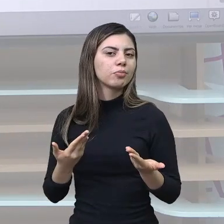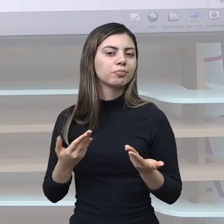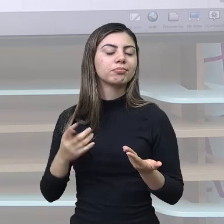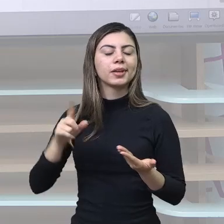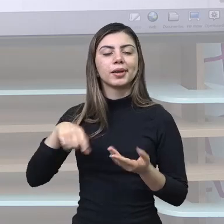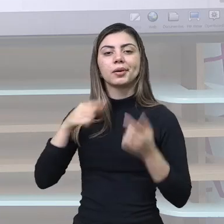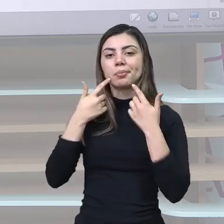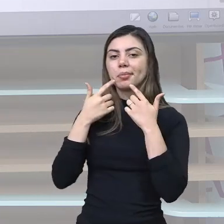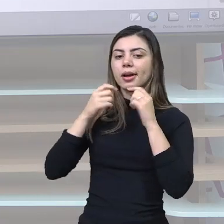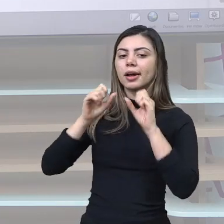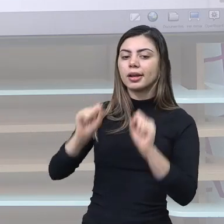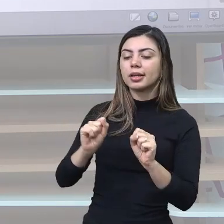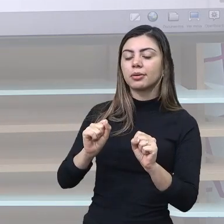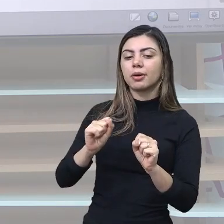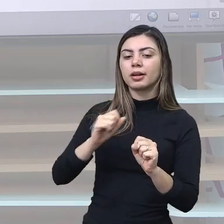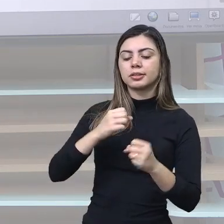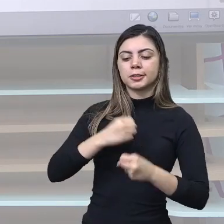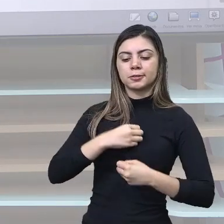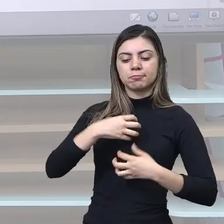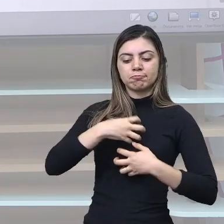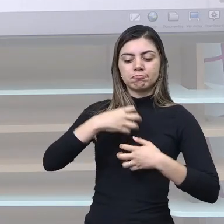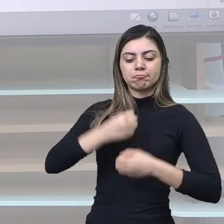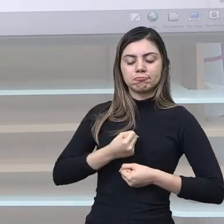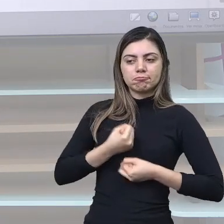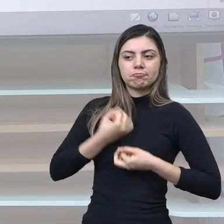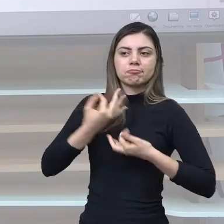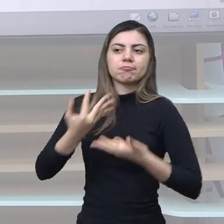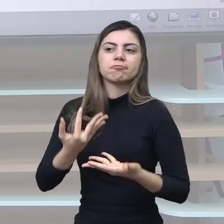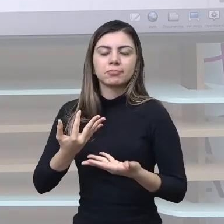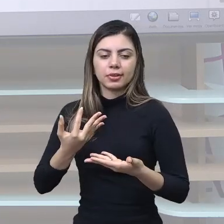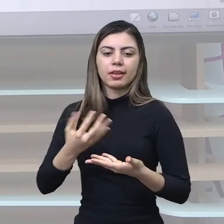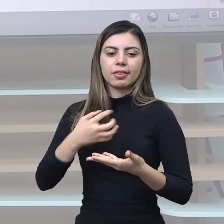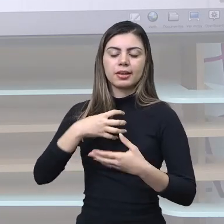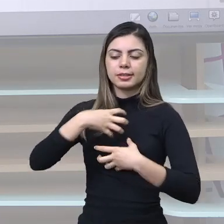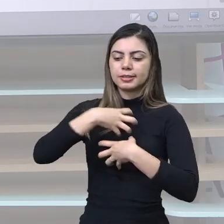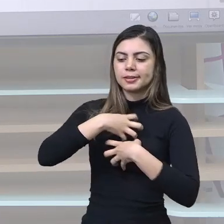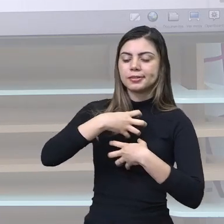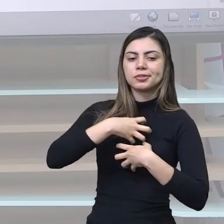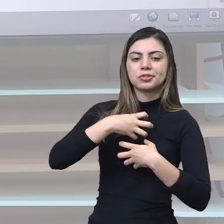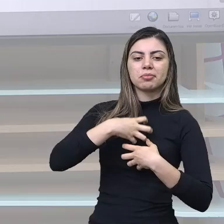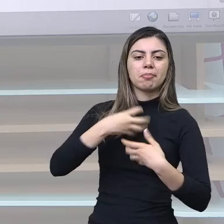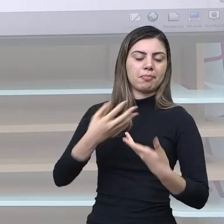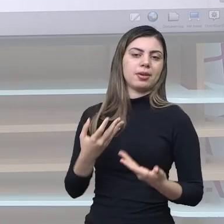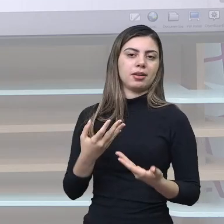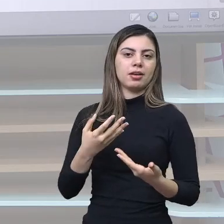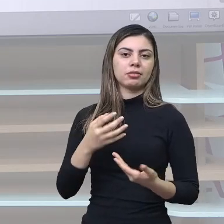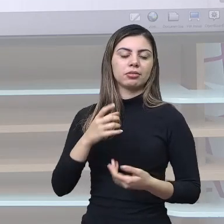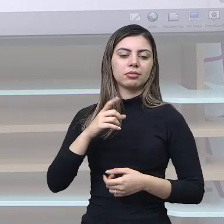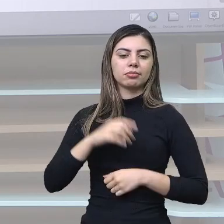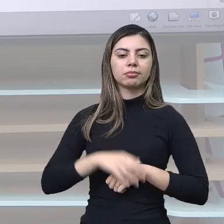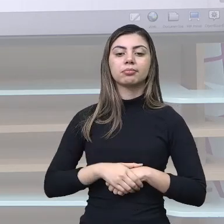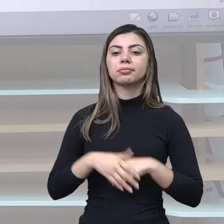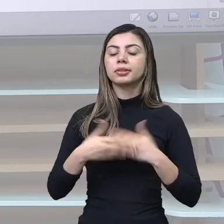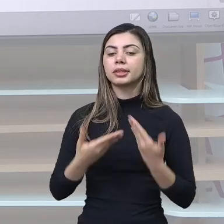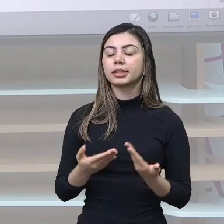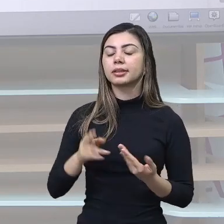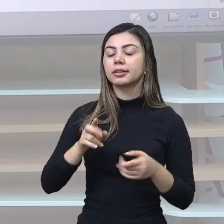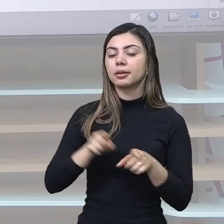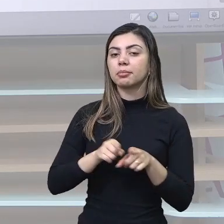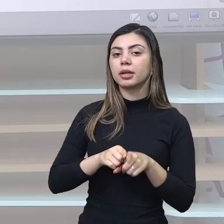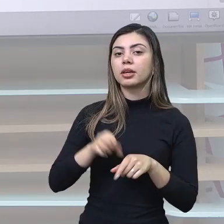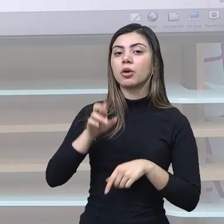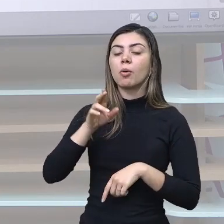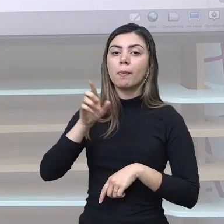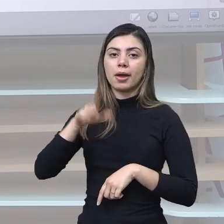linguagem mais expressiva, afetiva, uma linguagem mais subjetiva e uma linguagem